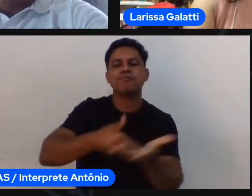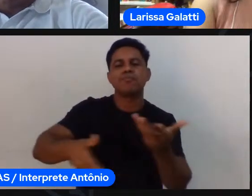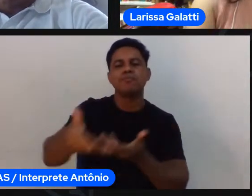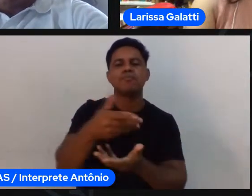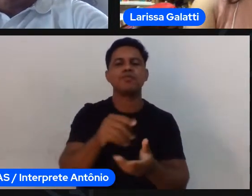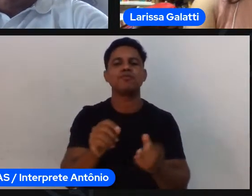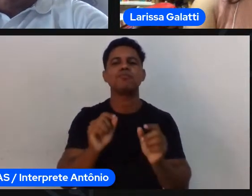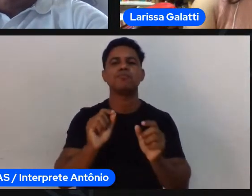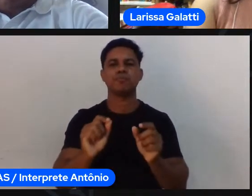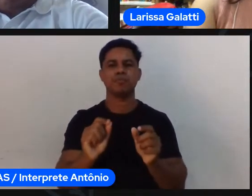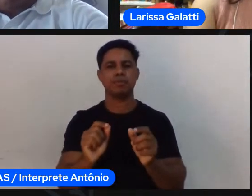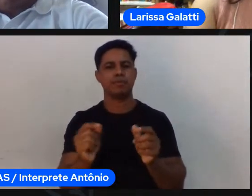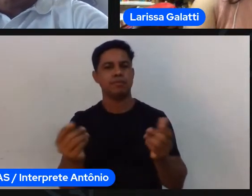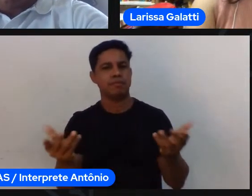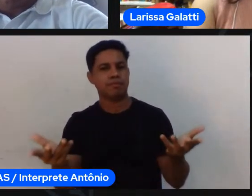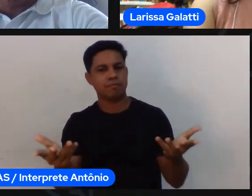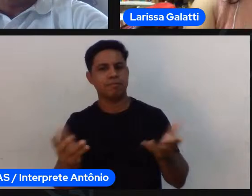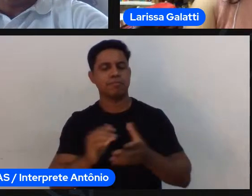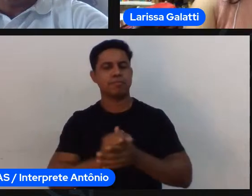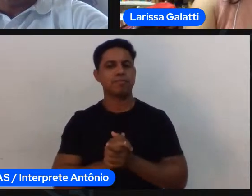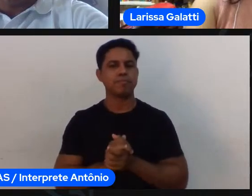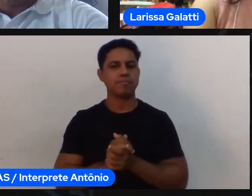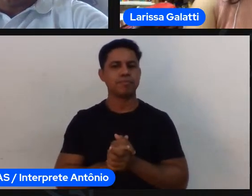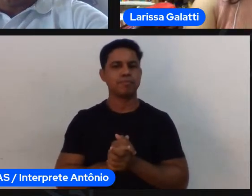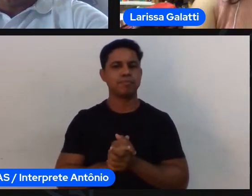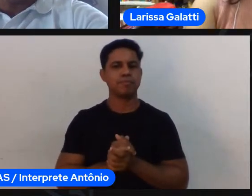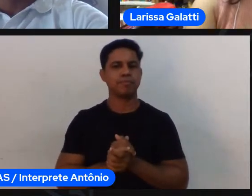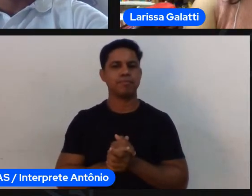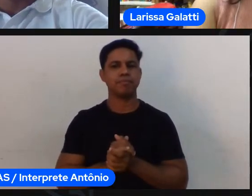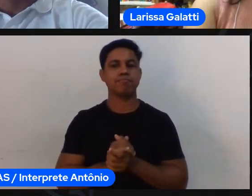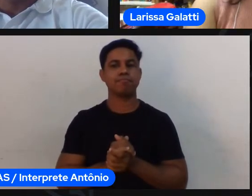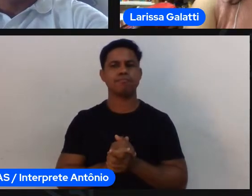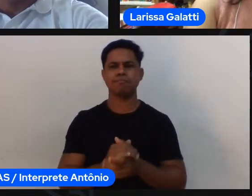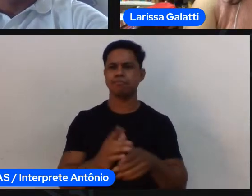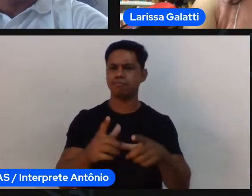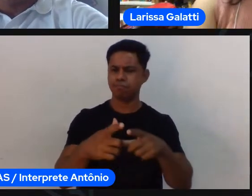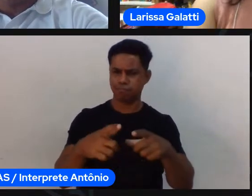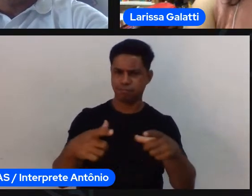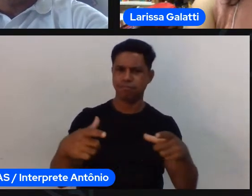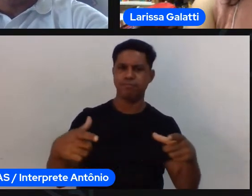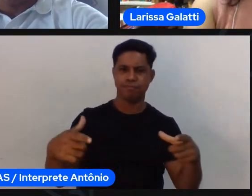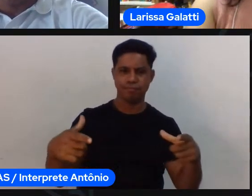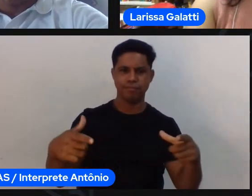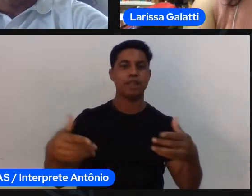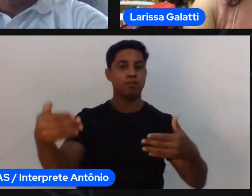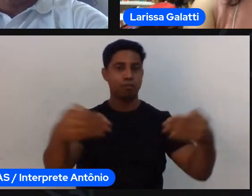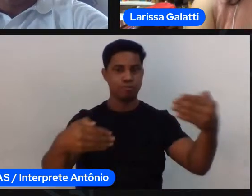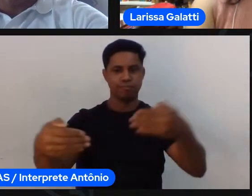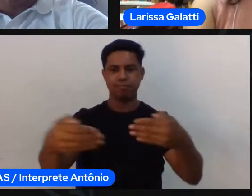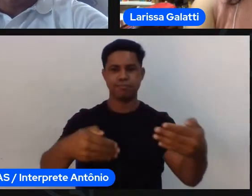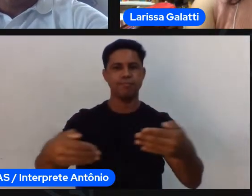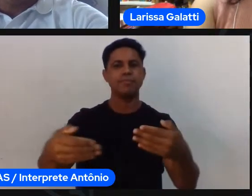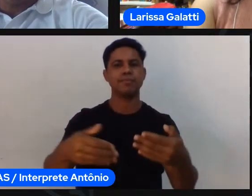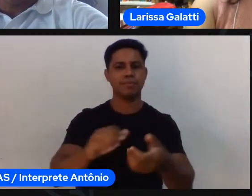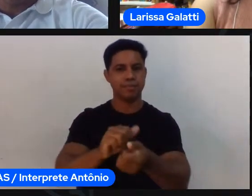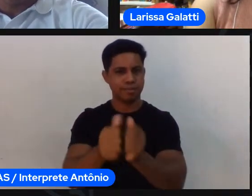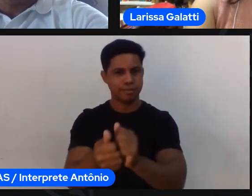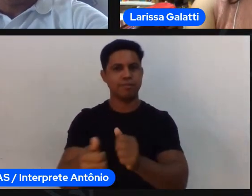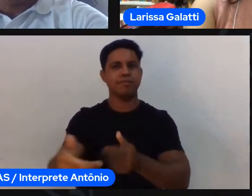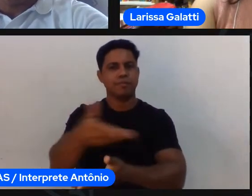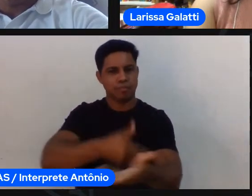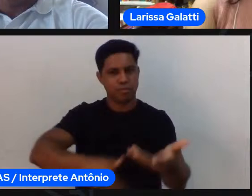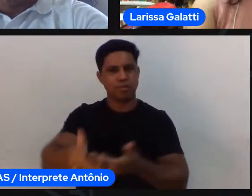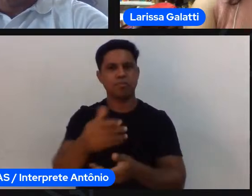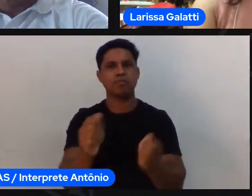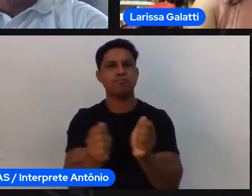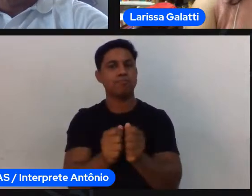duas grandes avenidas né maior número de participantes em todos os níveis e melhores resultados né então se a gente pegar por